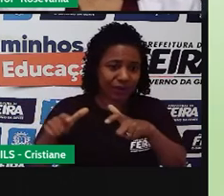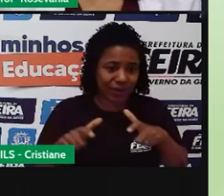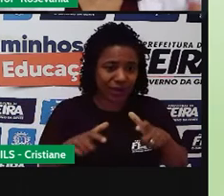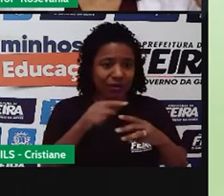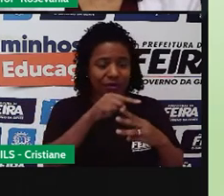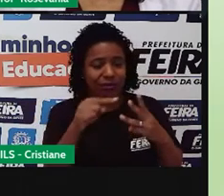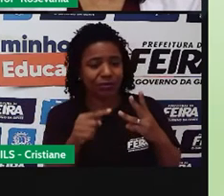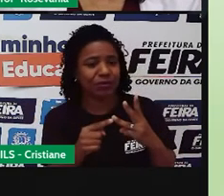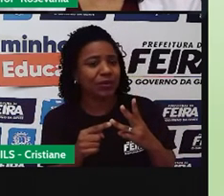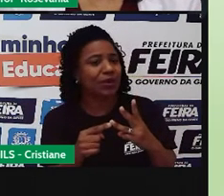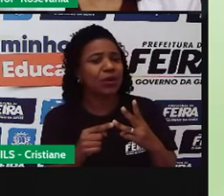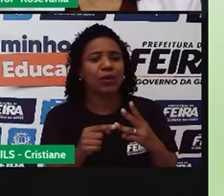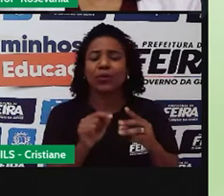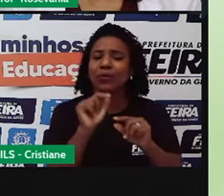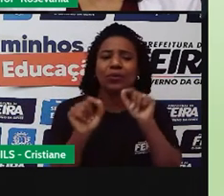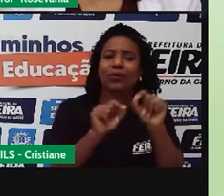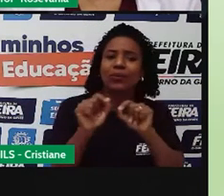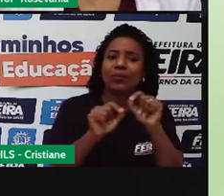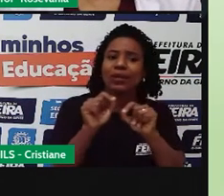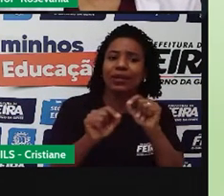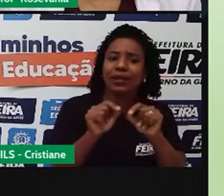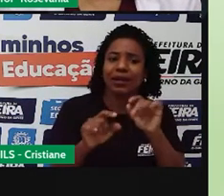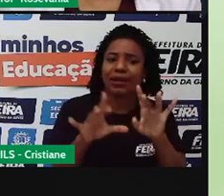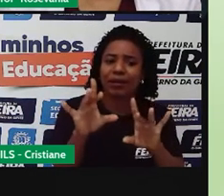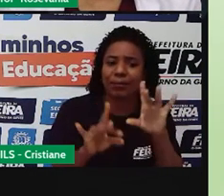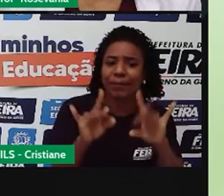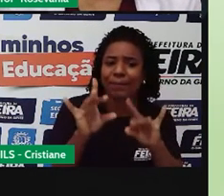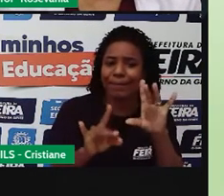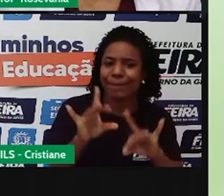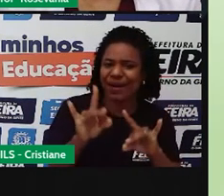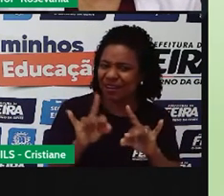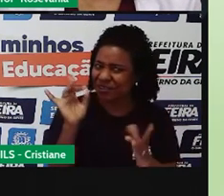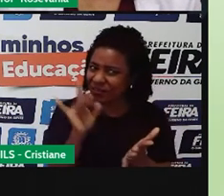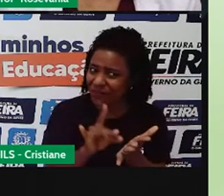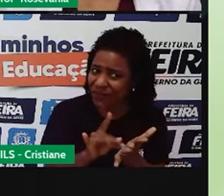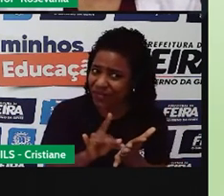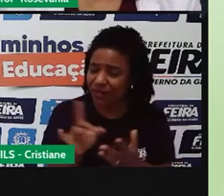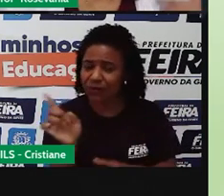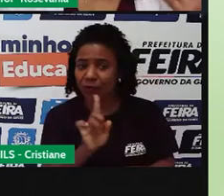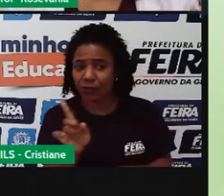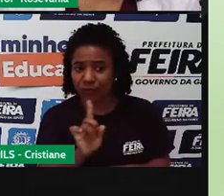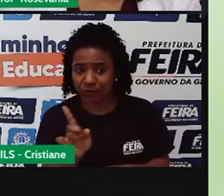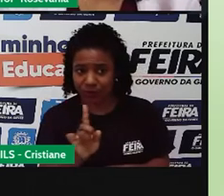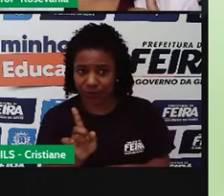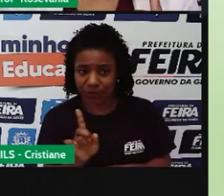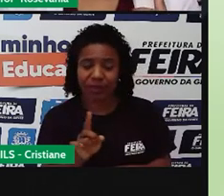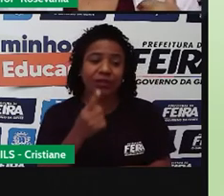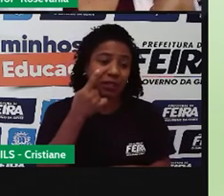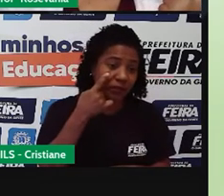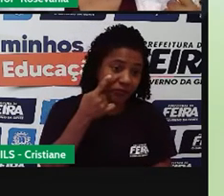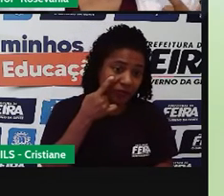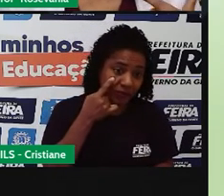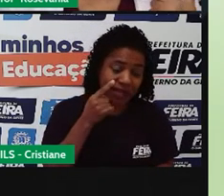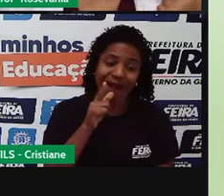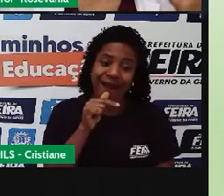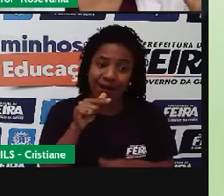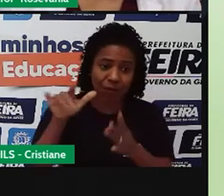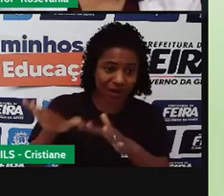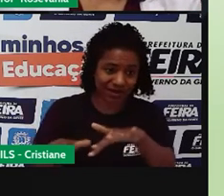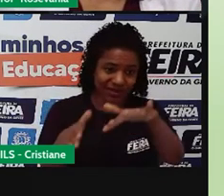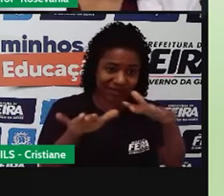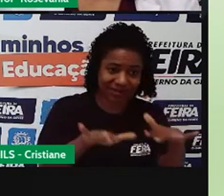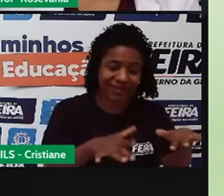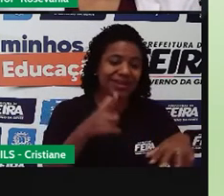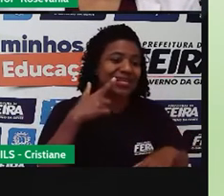determinar o que nascerá no manguezal de uma região específica são, aí no caso, salinidade, a questão,